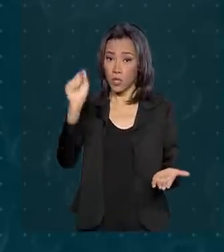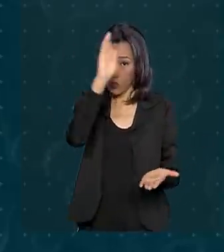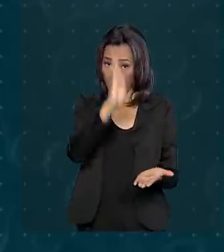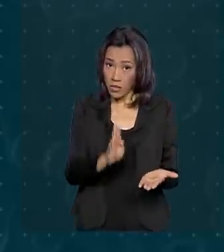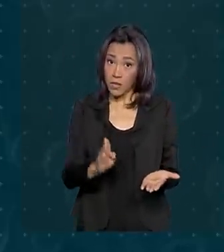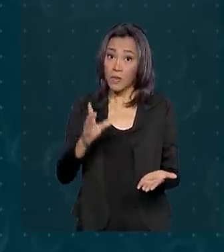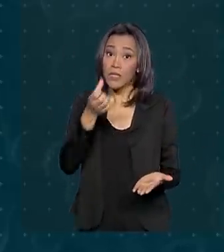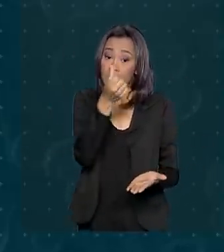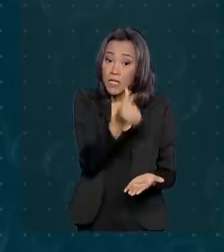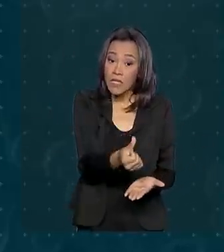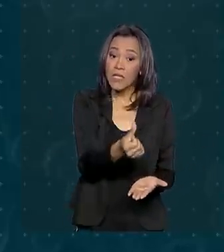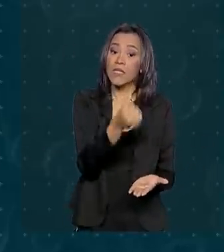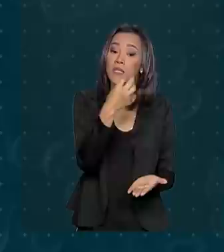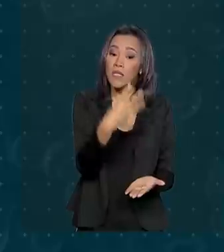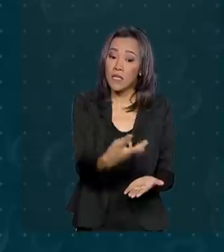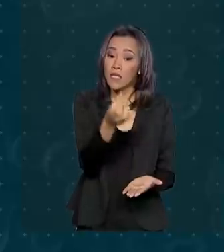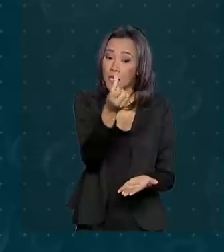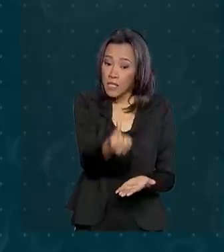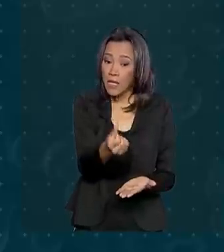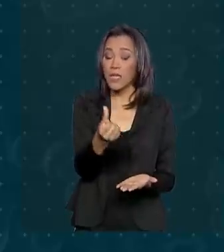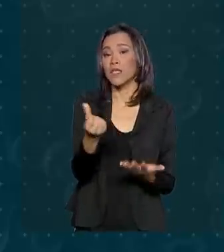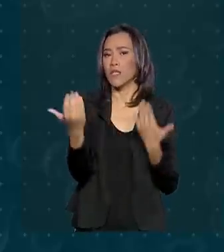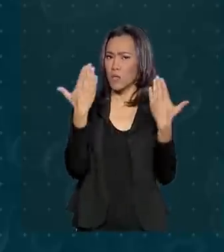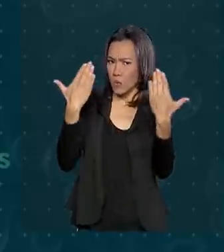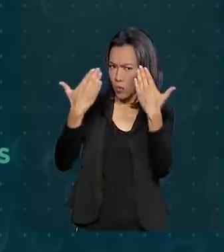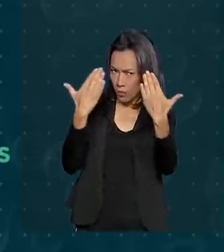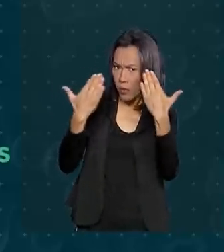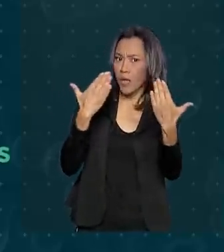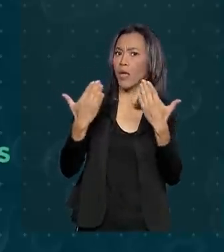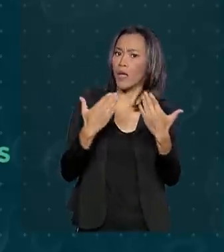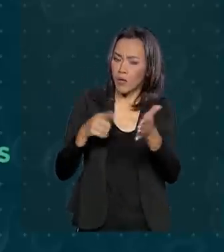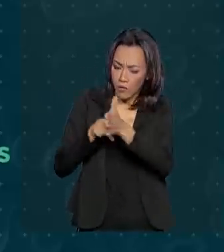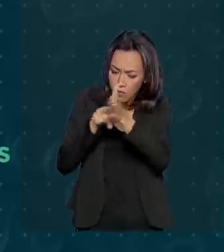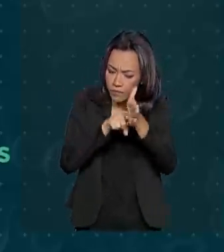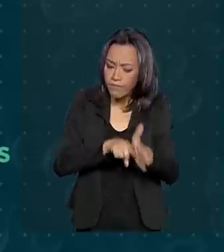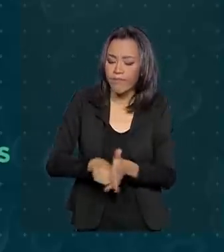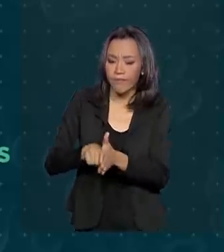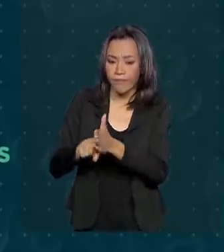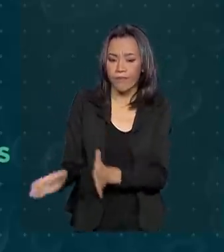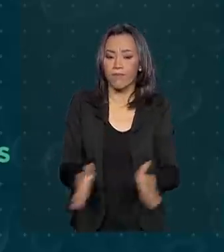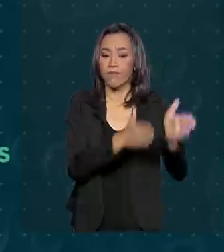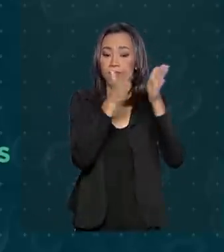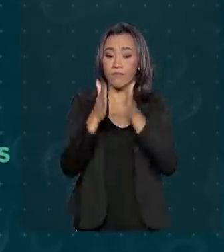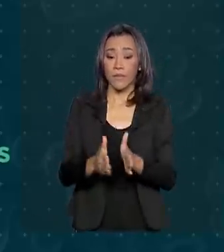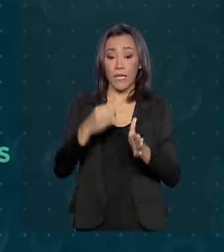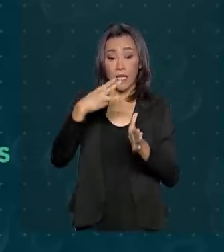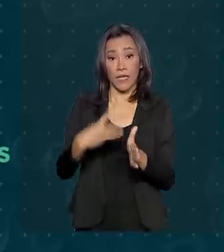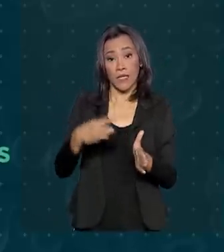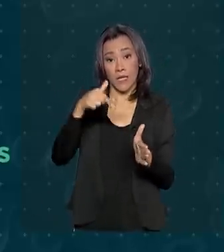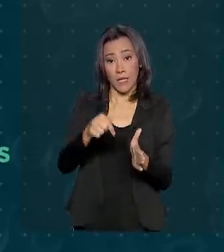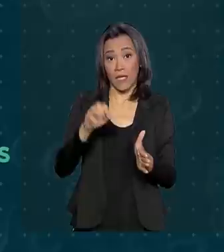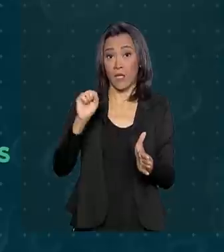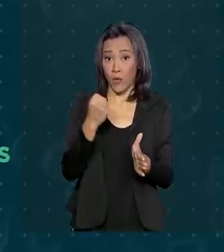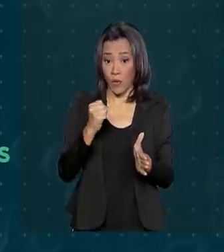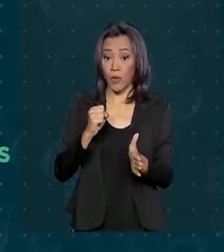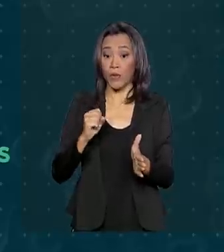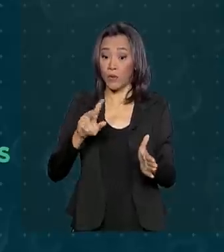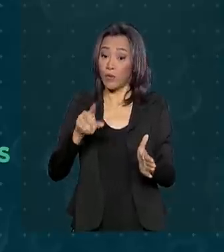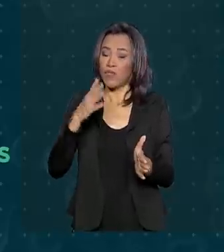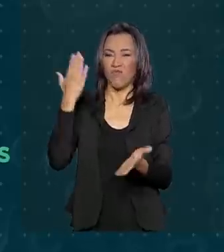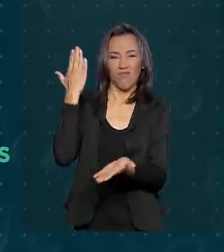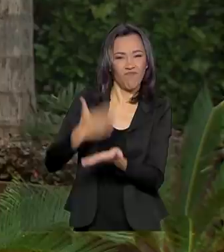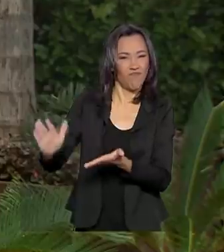636 casos suspeitos em investigação laboratorial. 378 casos foram